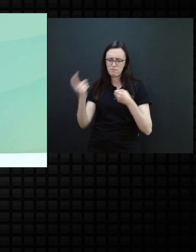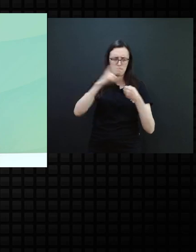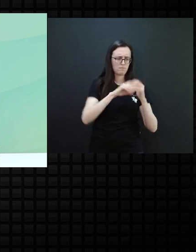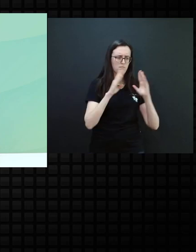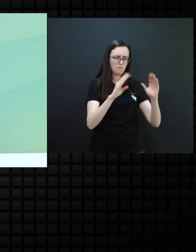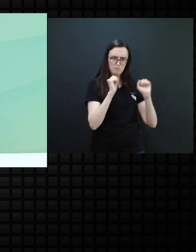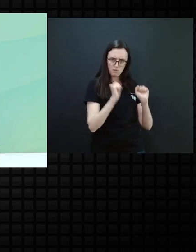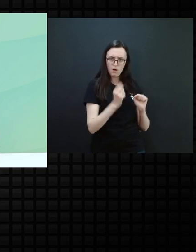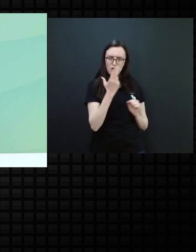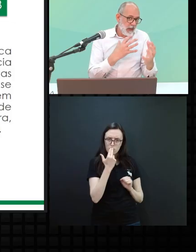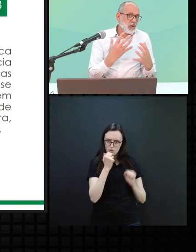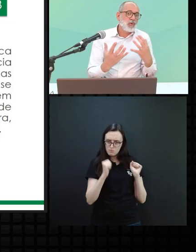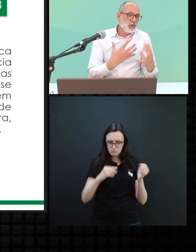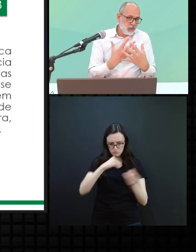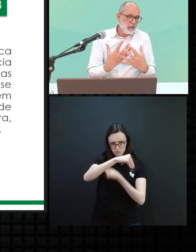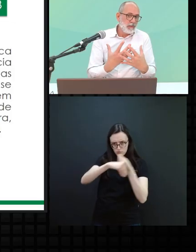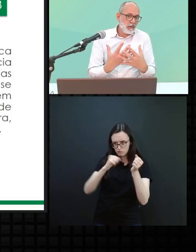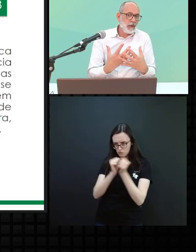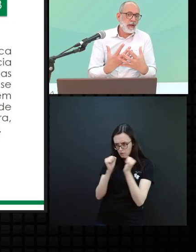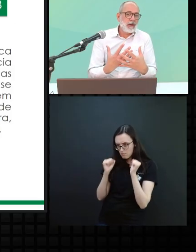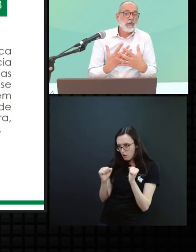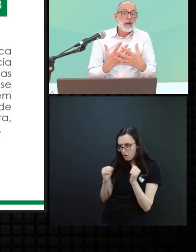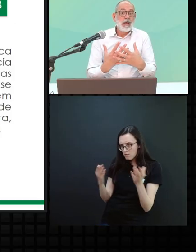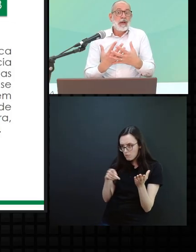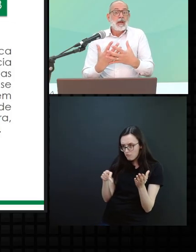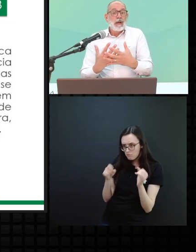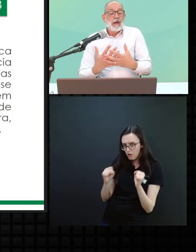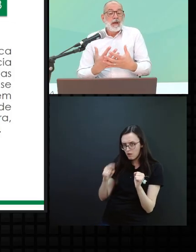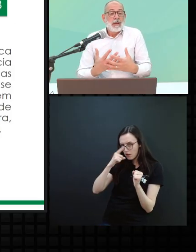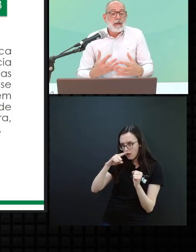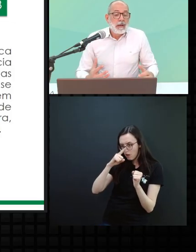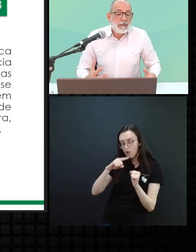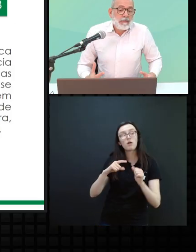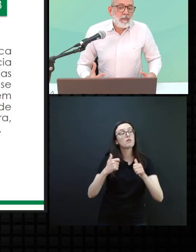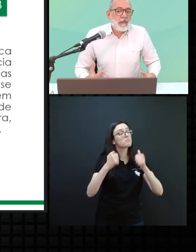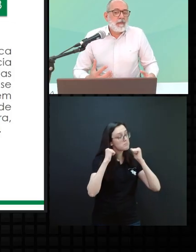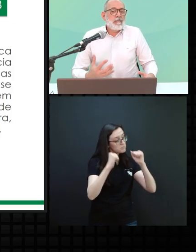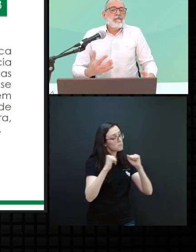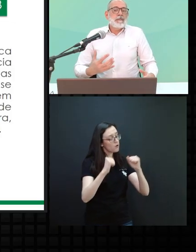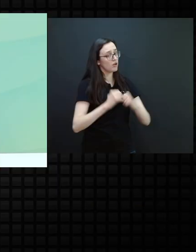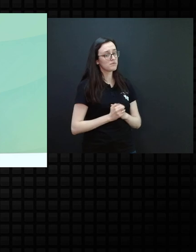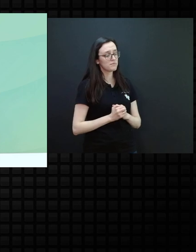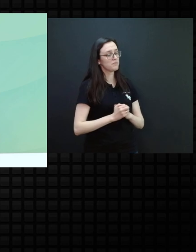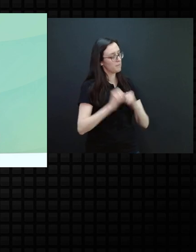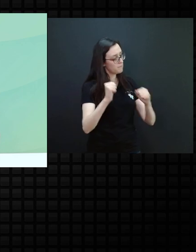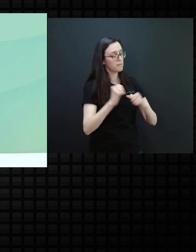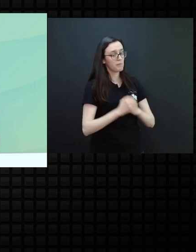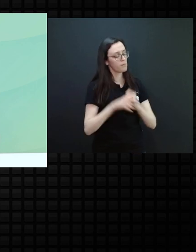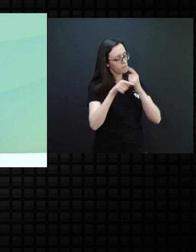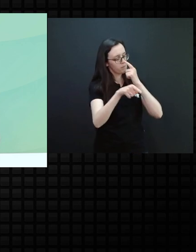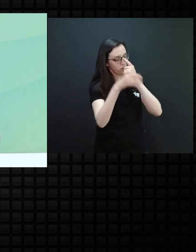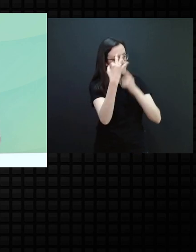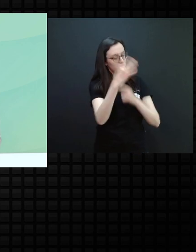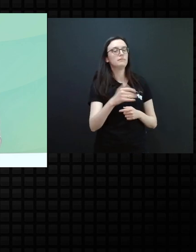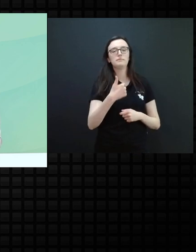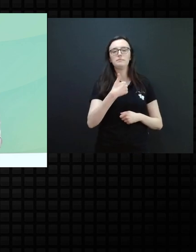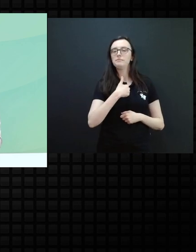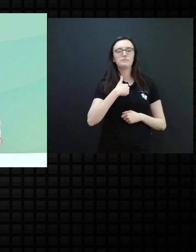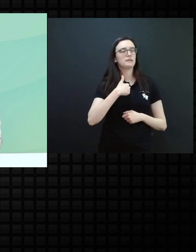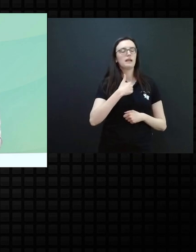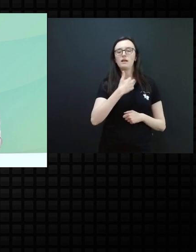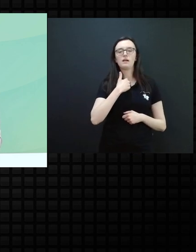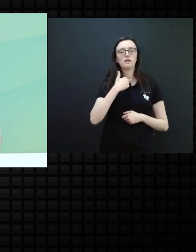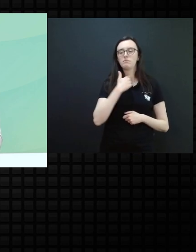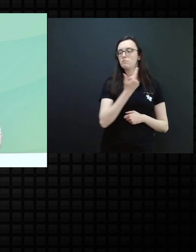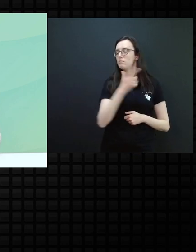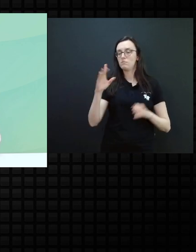de nutrição pode estar junto, professora Carol. Exatamente, professor. Isso mesmo. Eu não passo para